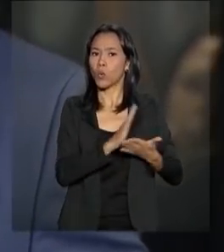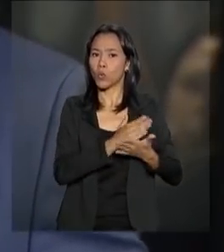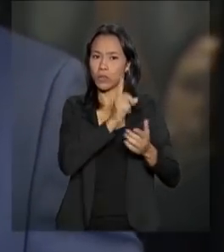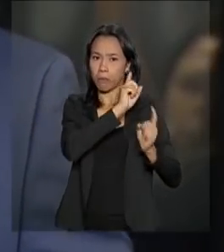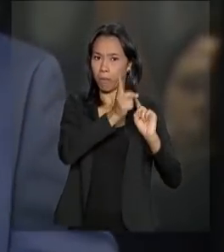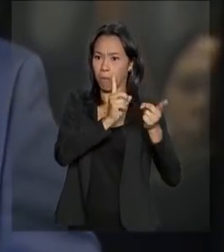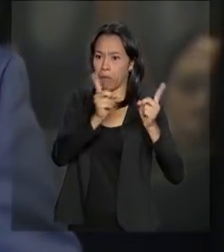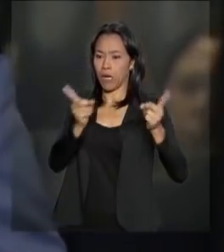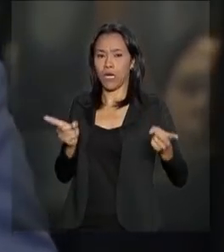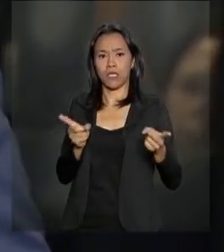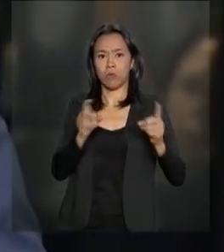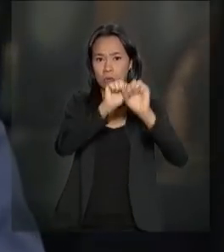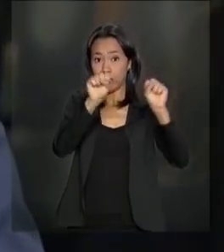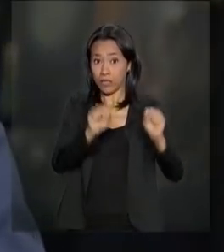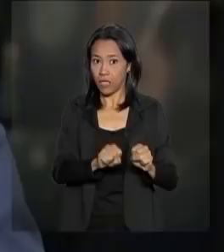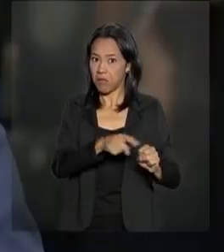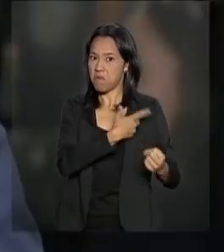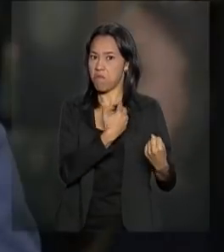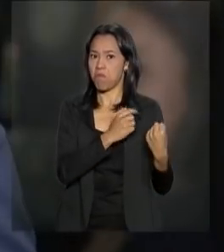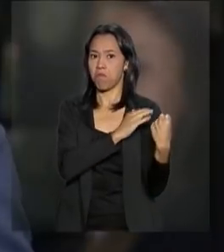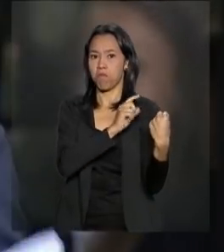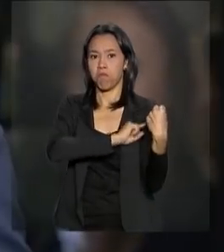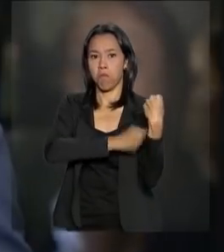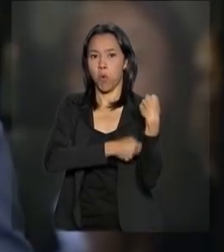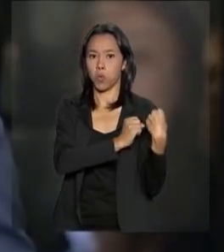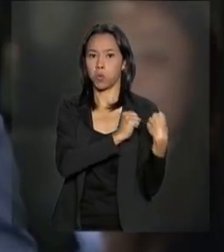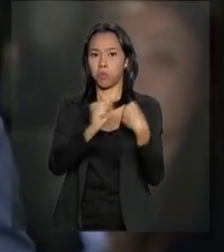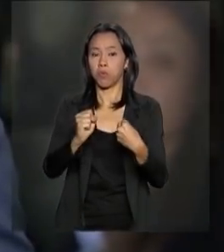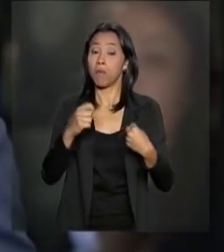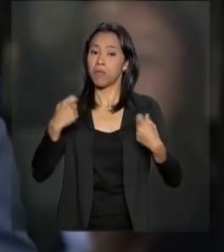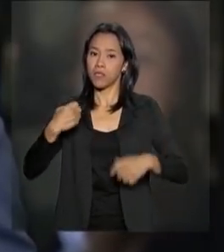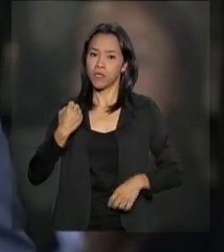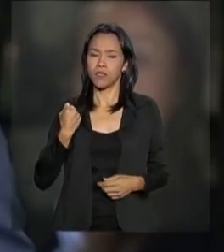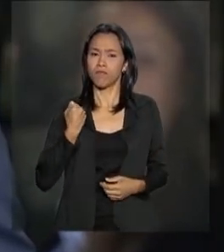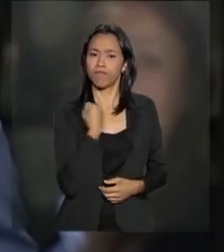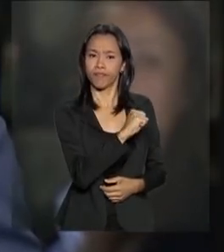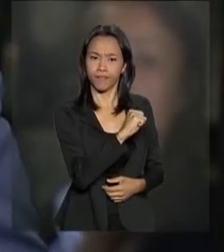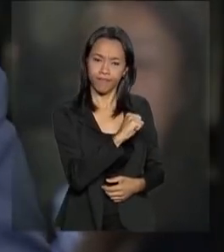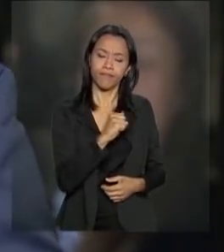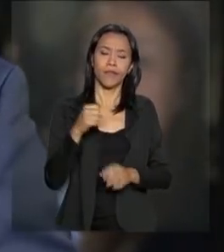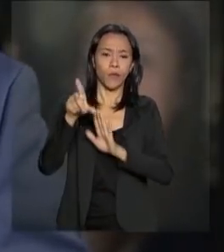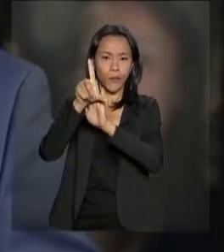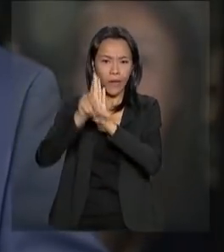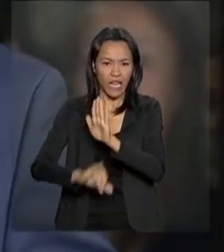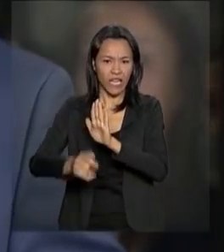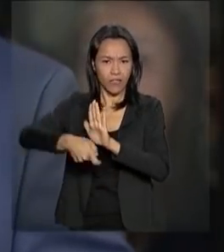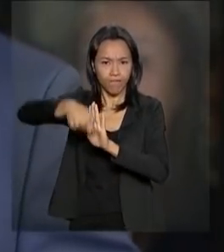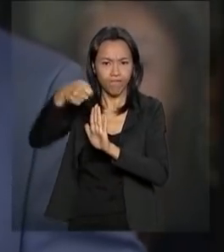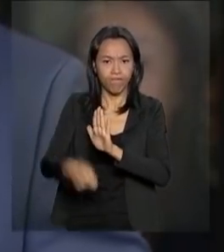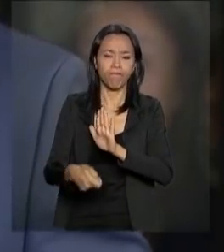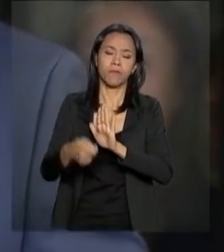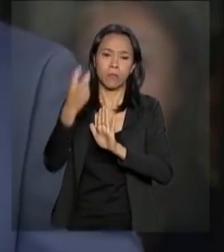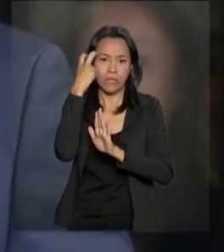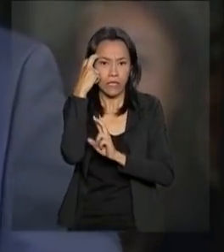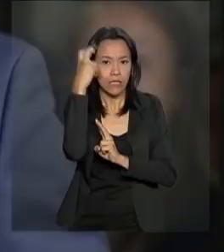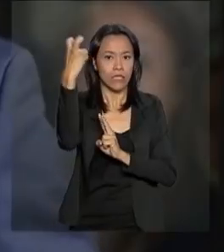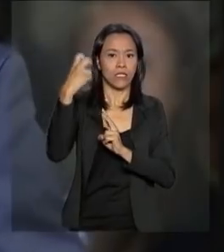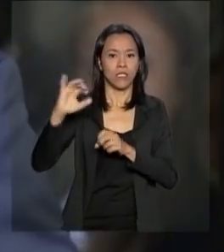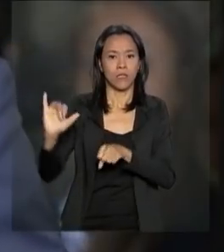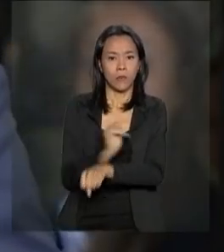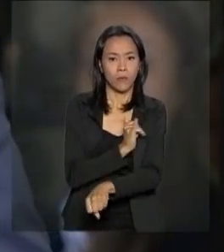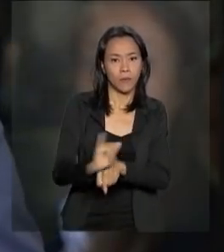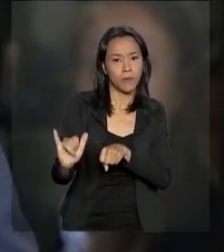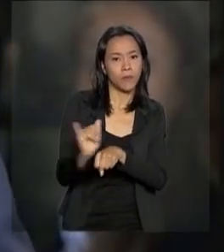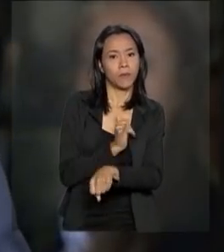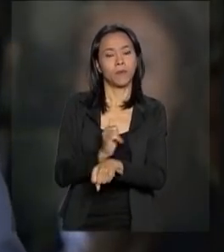vez mais poderosos. É preciso enfrentá-los com leis mais eficazes, com inteligência, e